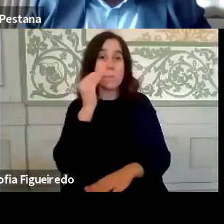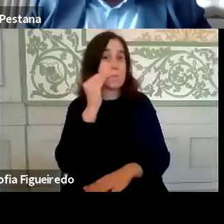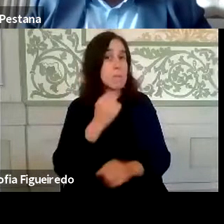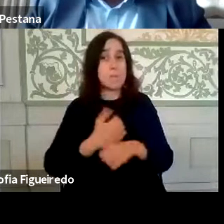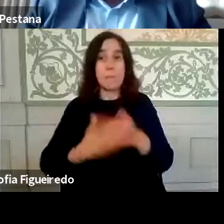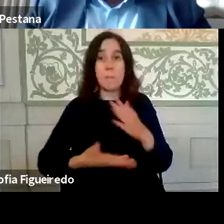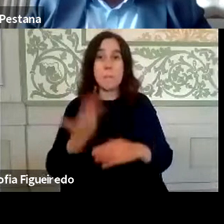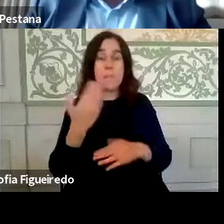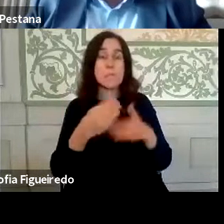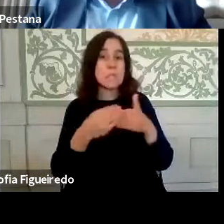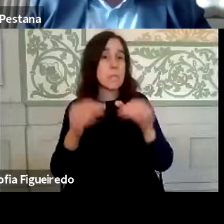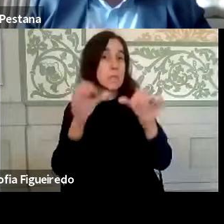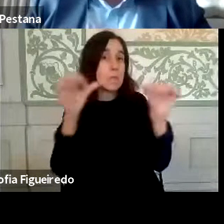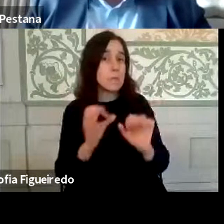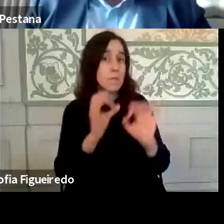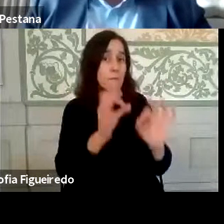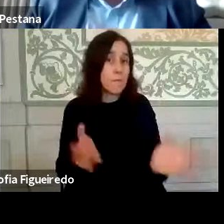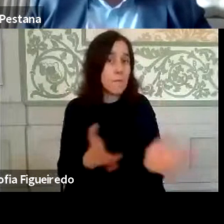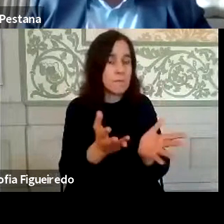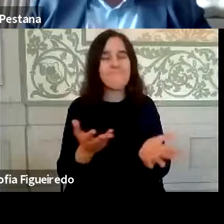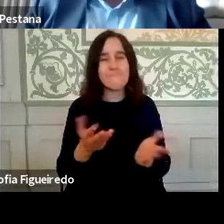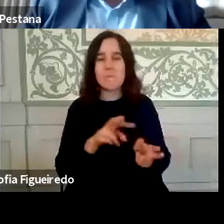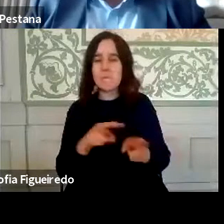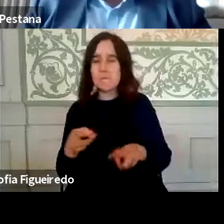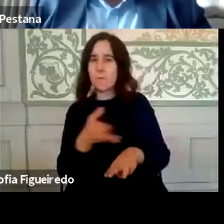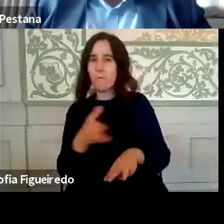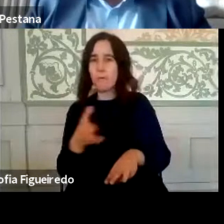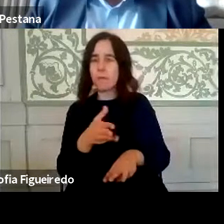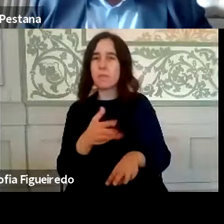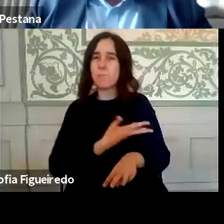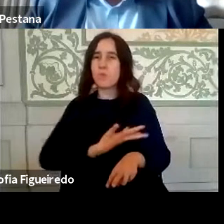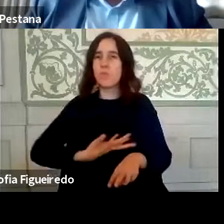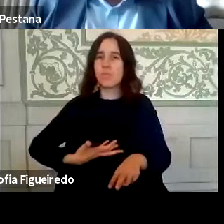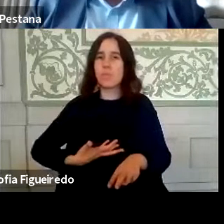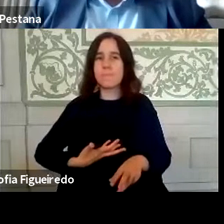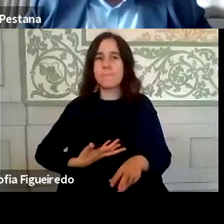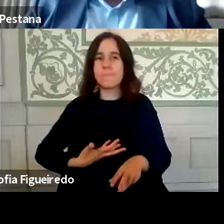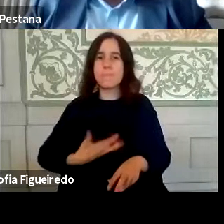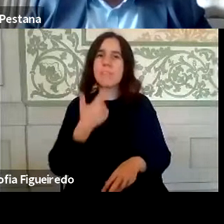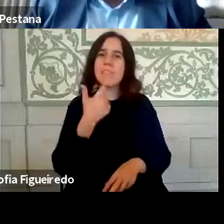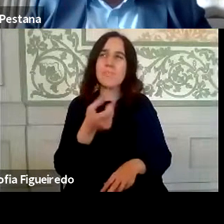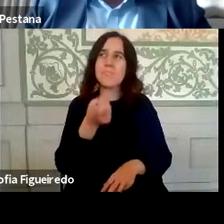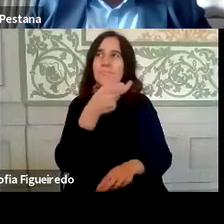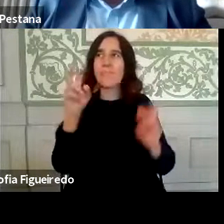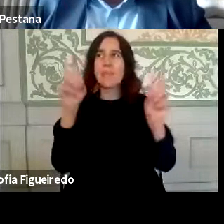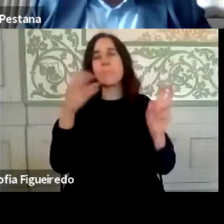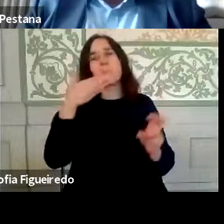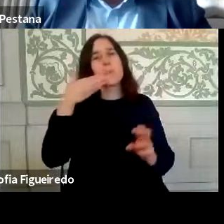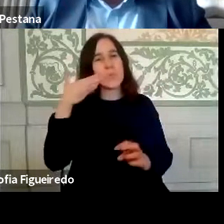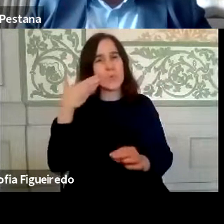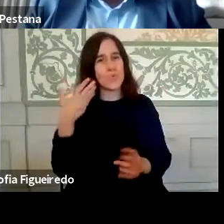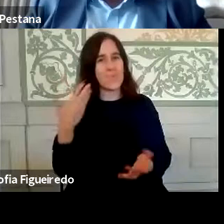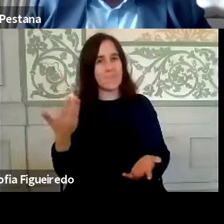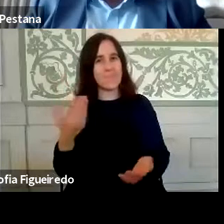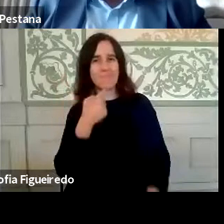liderança estão a favorecer isto. Eu penso que estamos numa fase de transição e é, como é que se diz, é prematuro, não é? Fazer